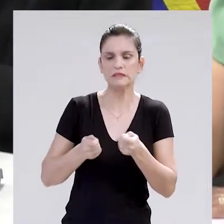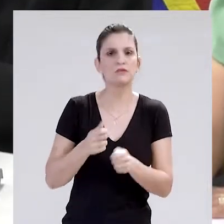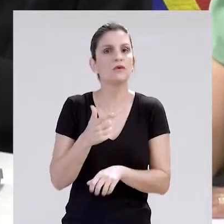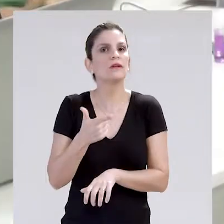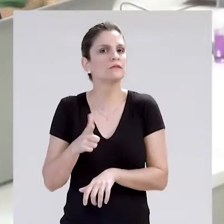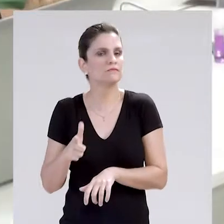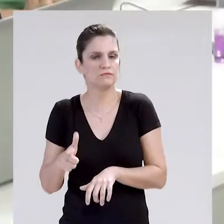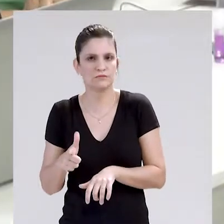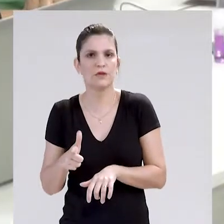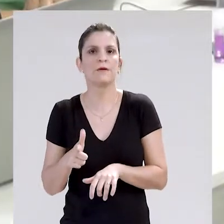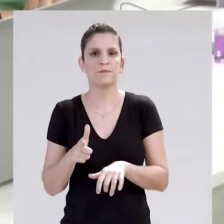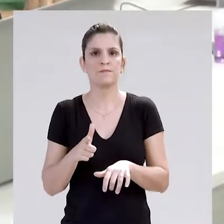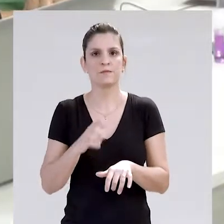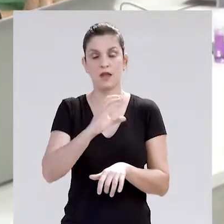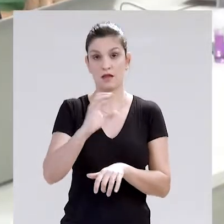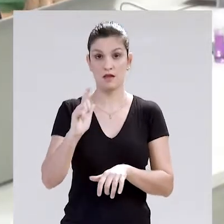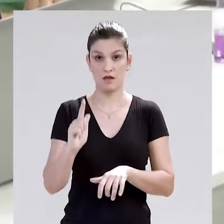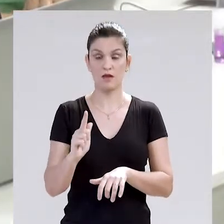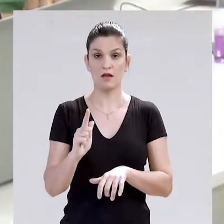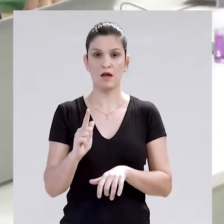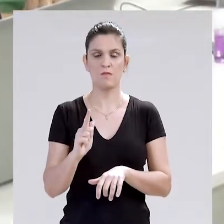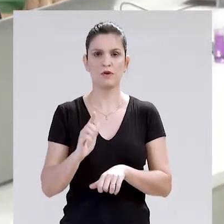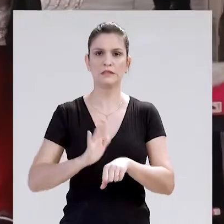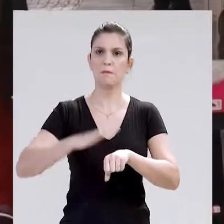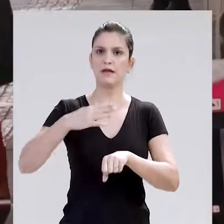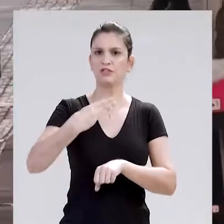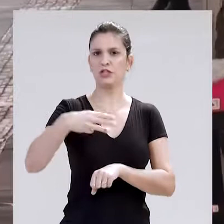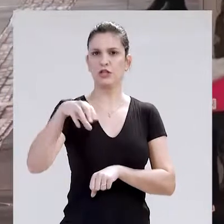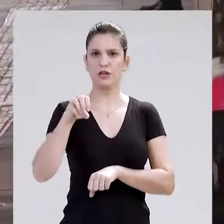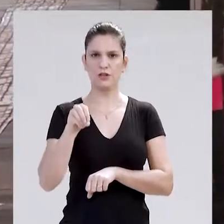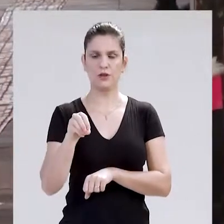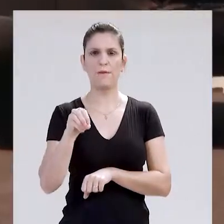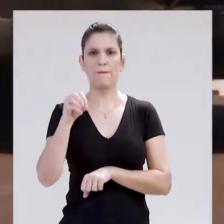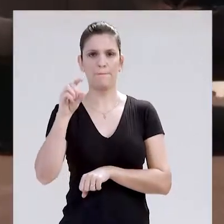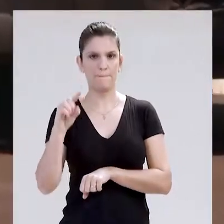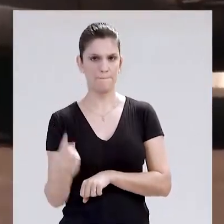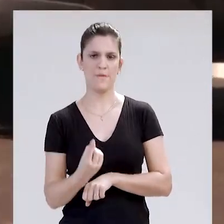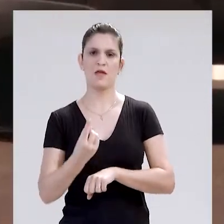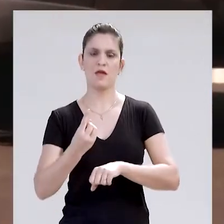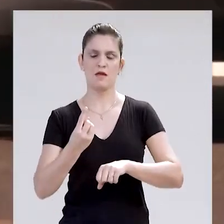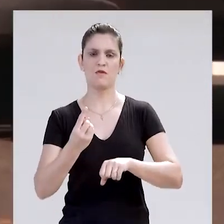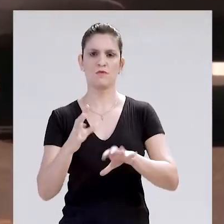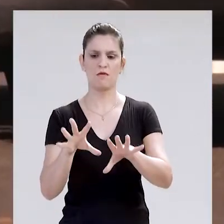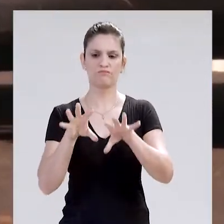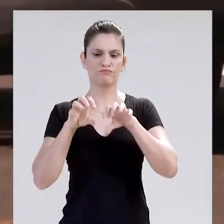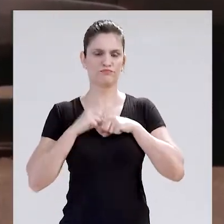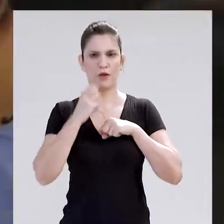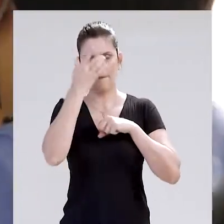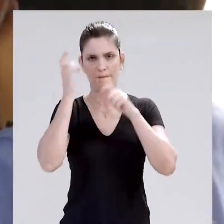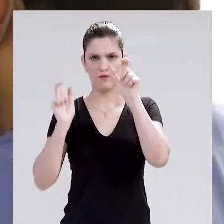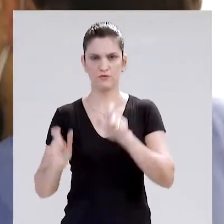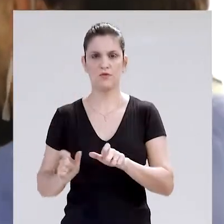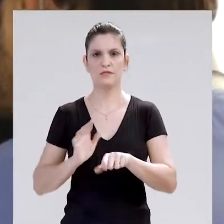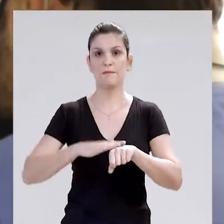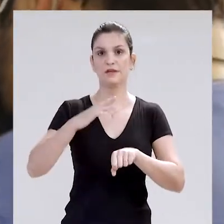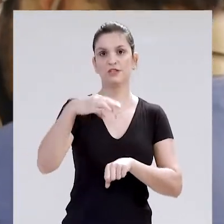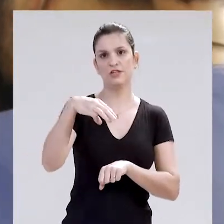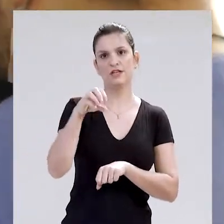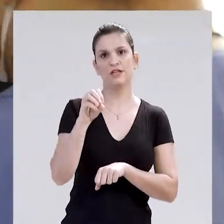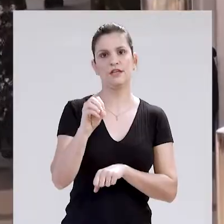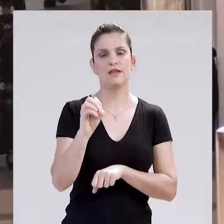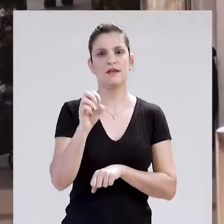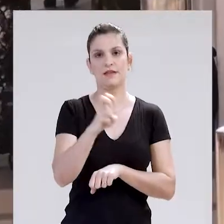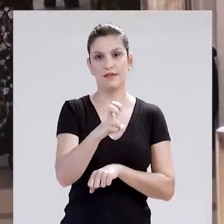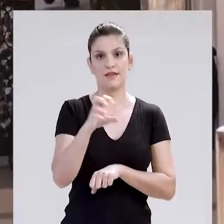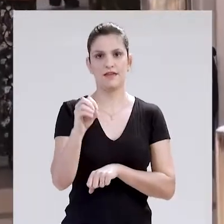-19, que ainda não está totalmente controlada. Em Campo Grande, o número de infectados já passa dos 30 mil, com